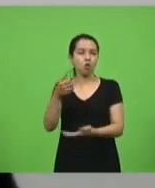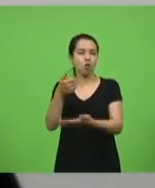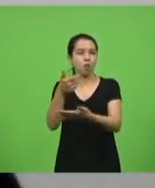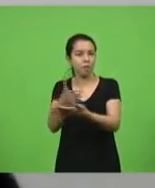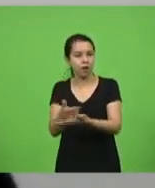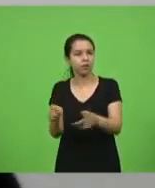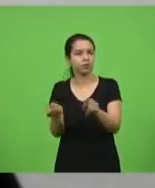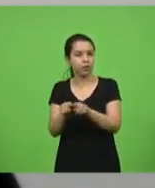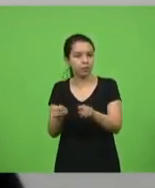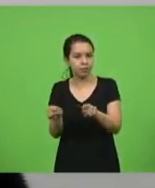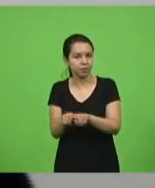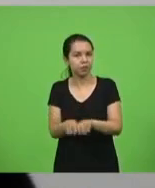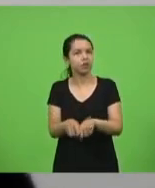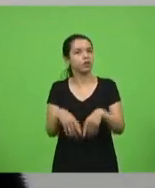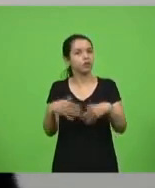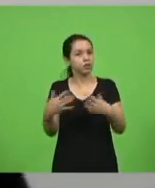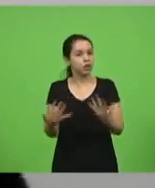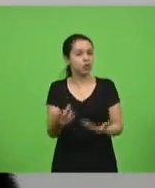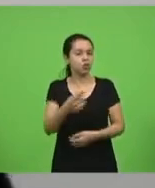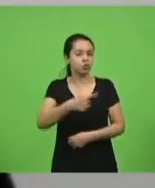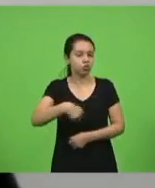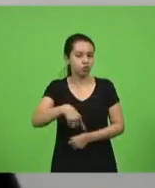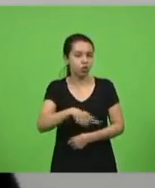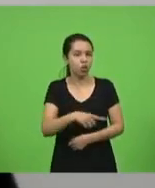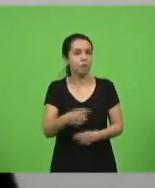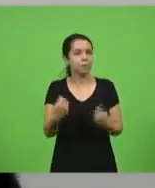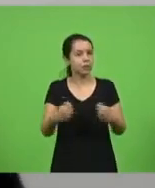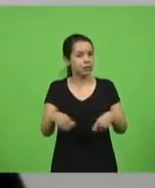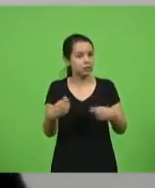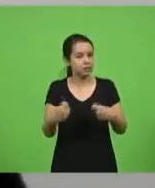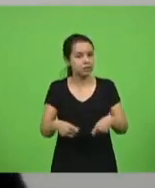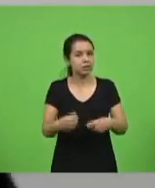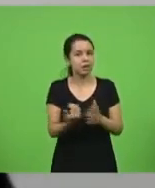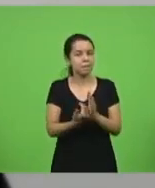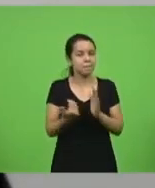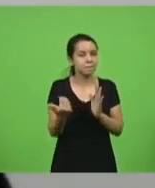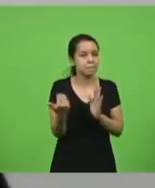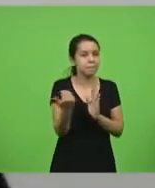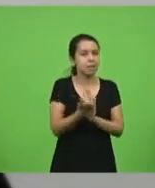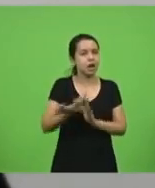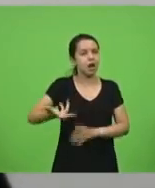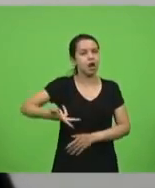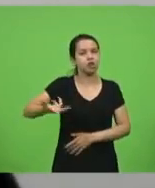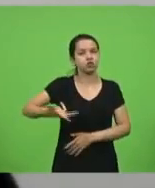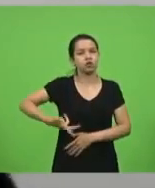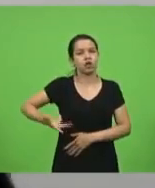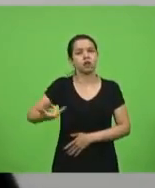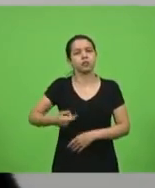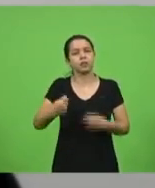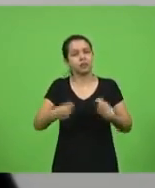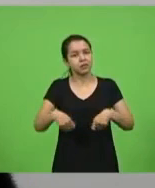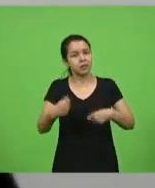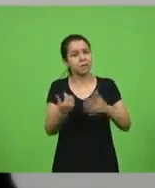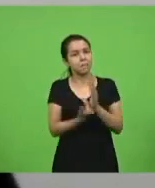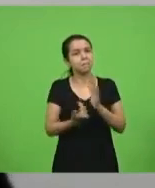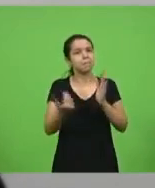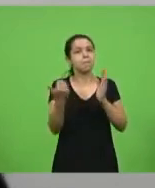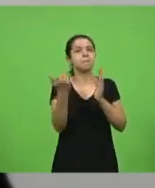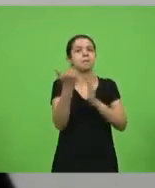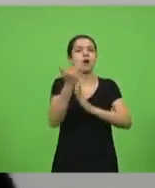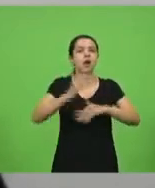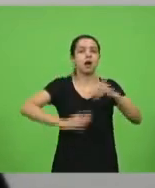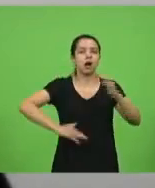Então, nós precisamos de mais agilidade, de mais ações, nós precisamos que parem a